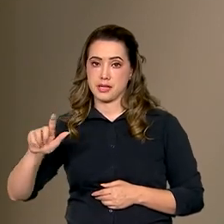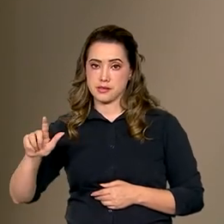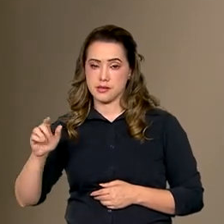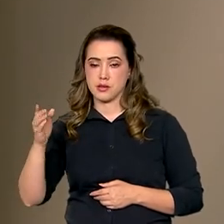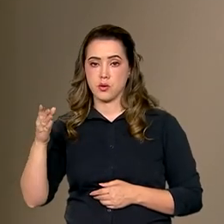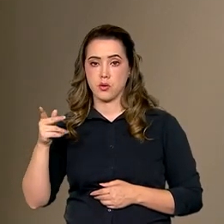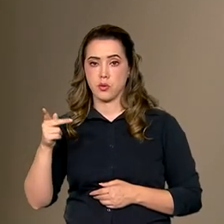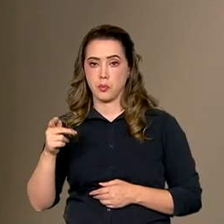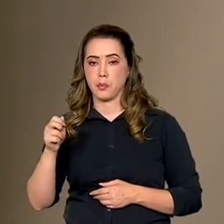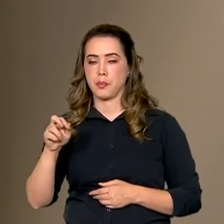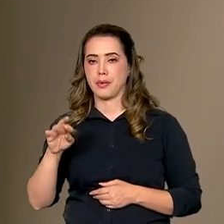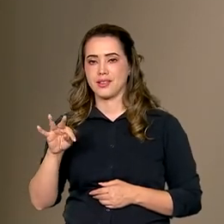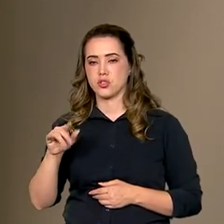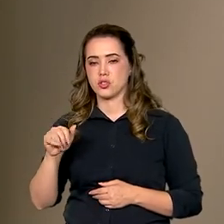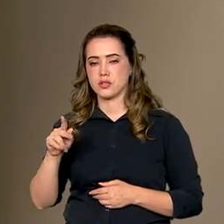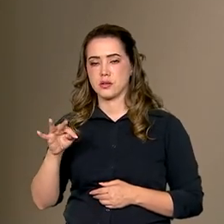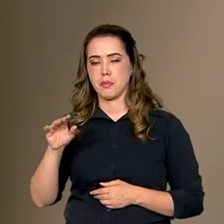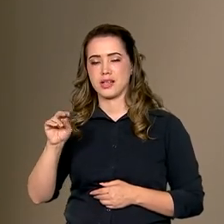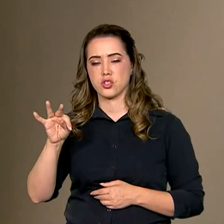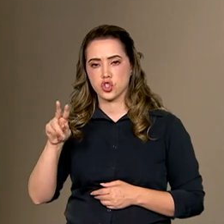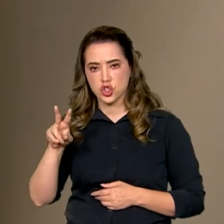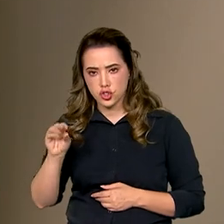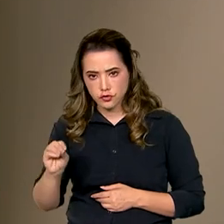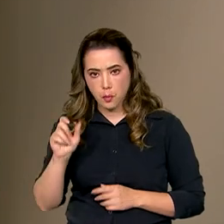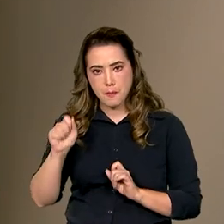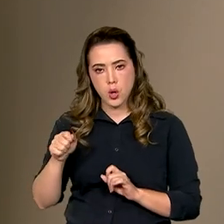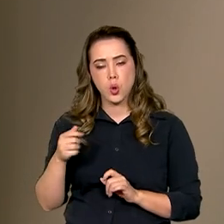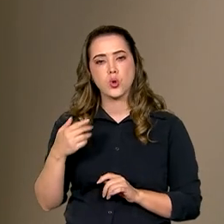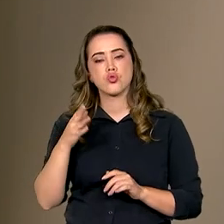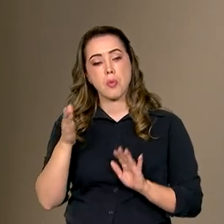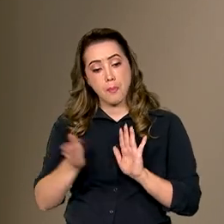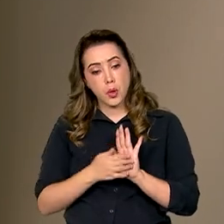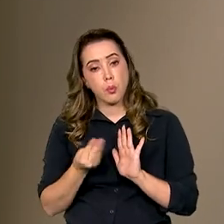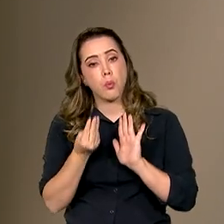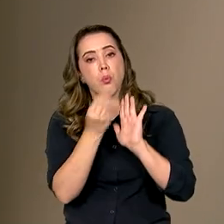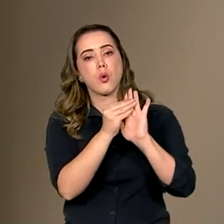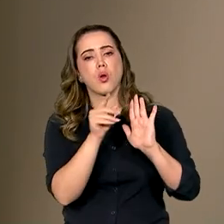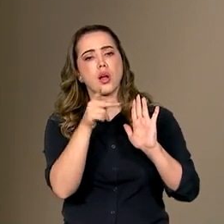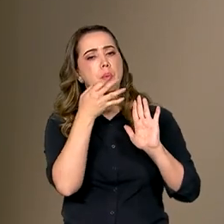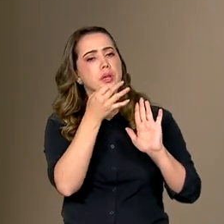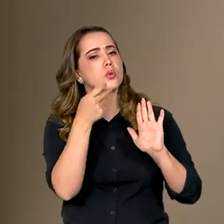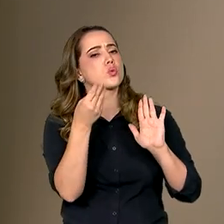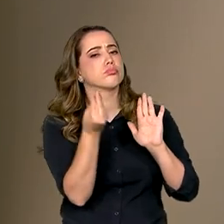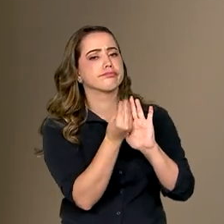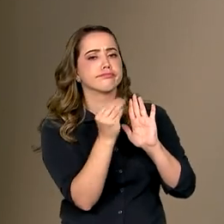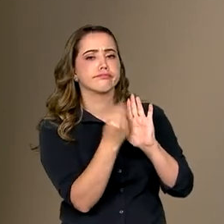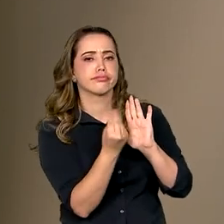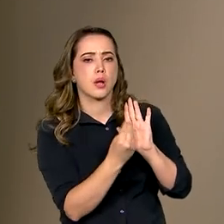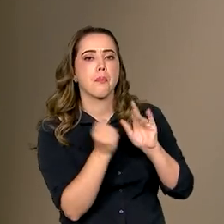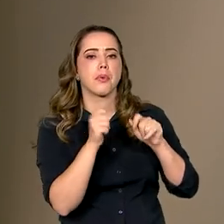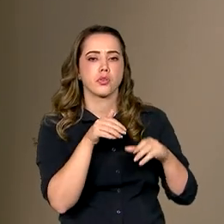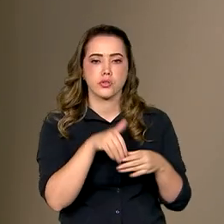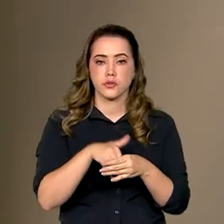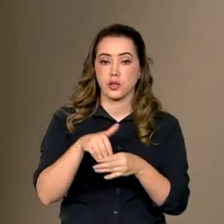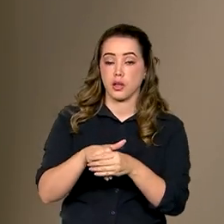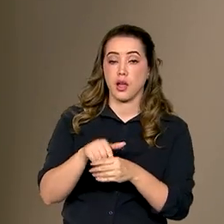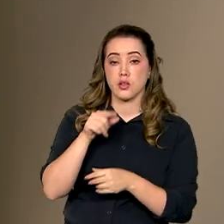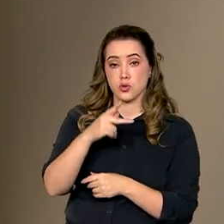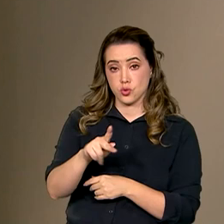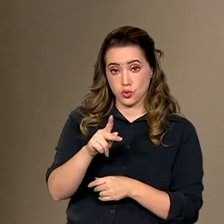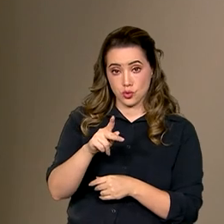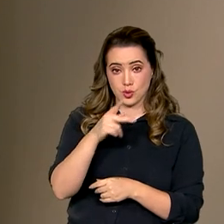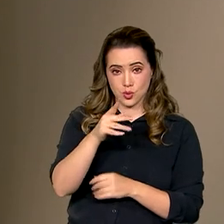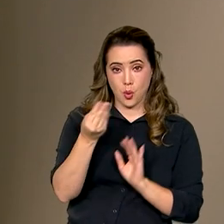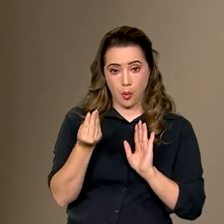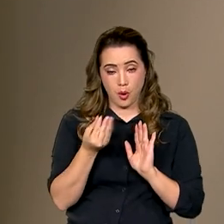você pode votar nas propostas. E se a sua proposta for bem votada, você pode ser delegado ou delegada nacional